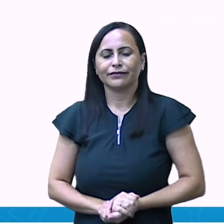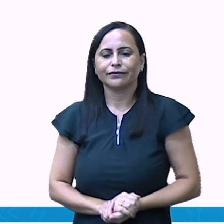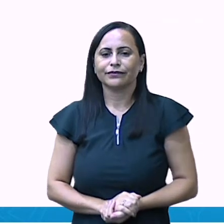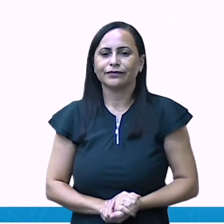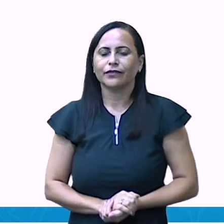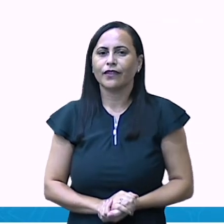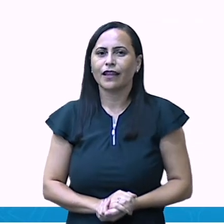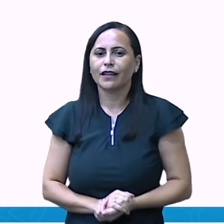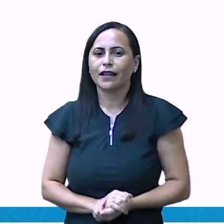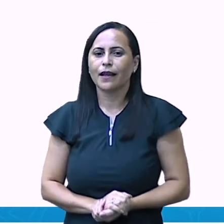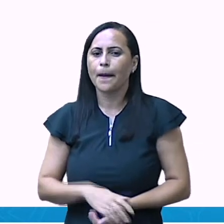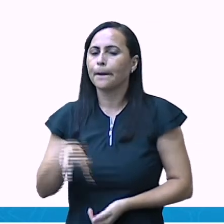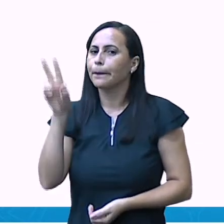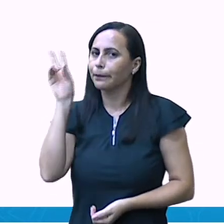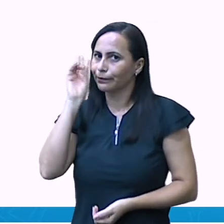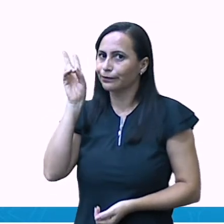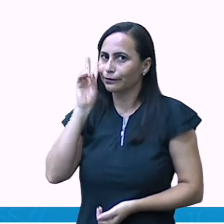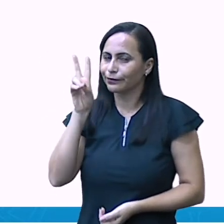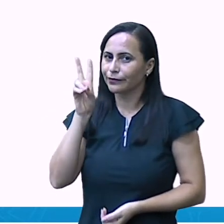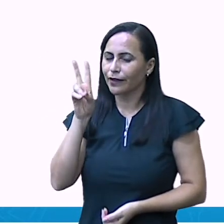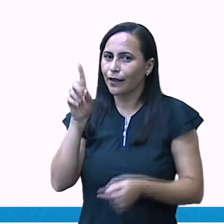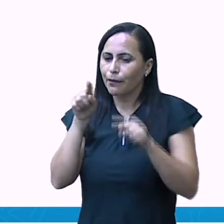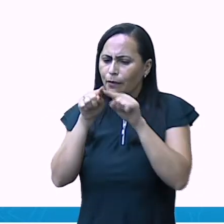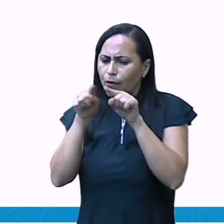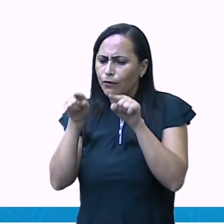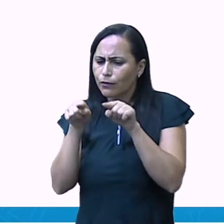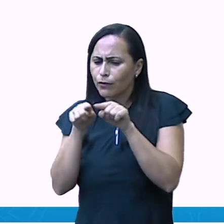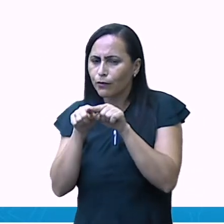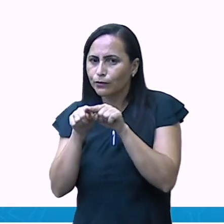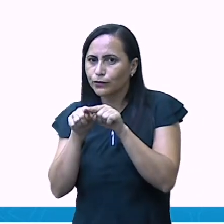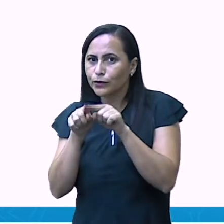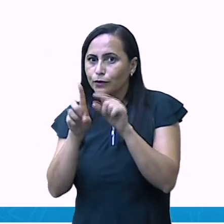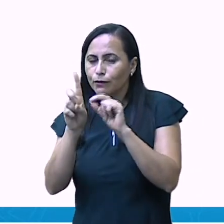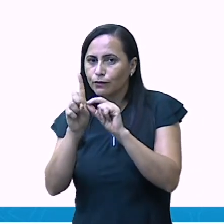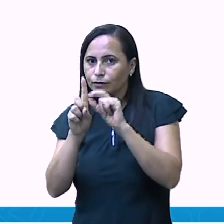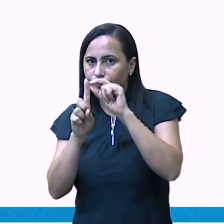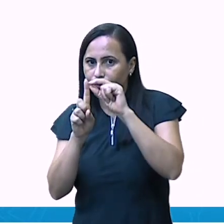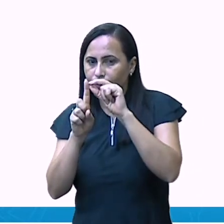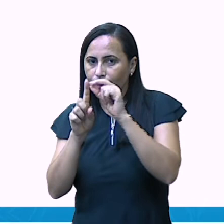é só a gente lembrar. Os cubinhos são as unidades.